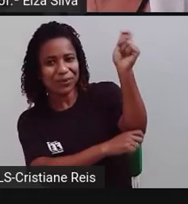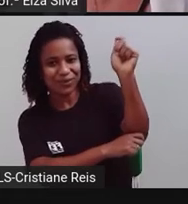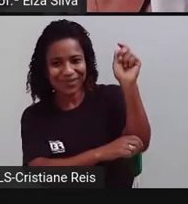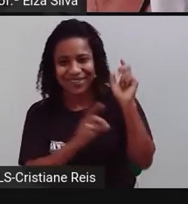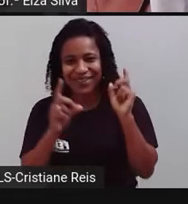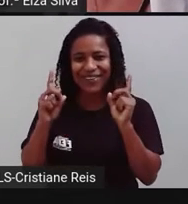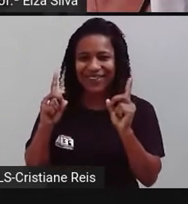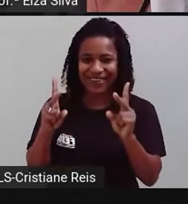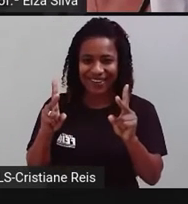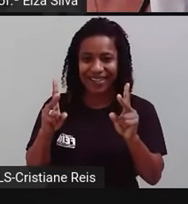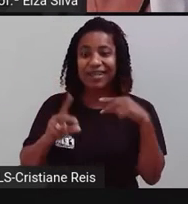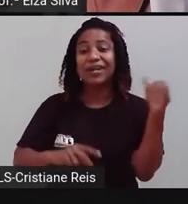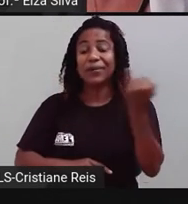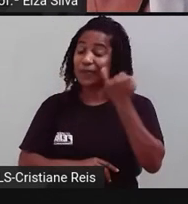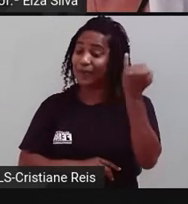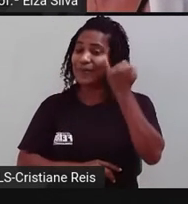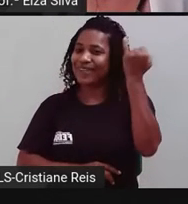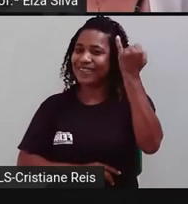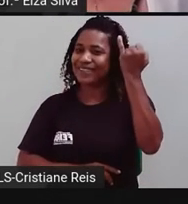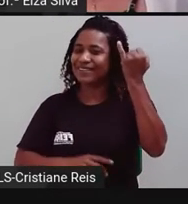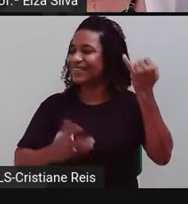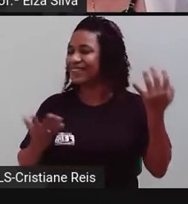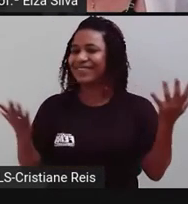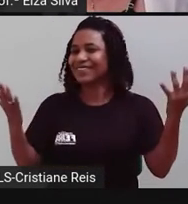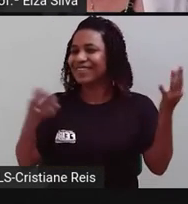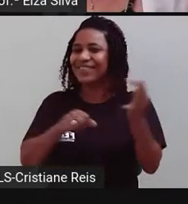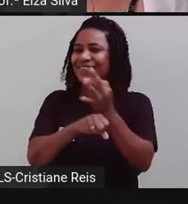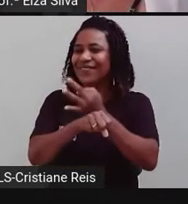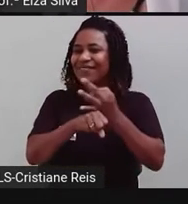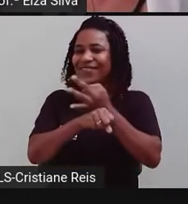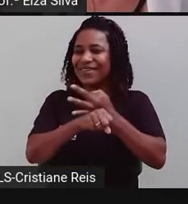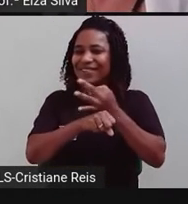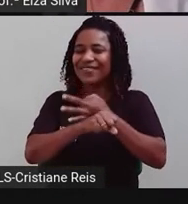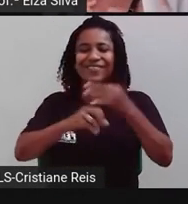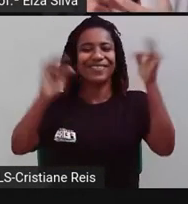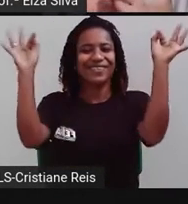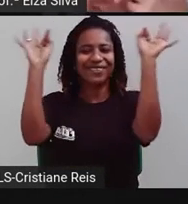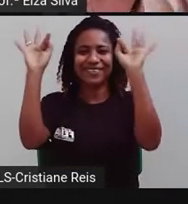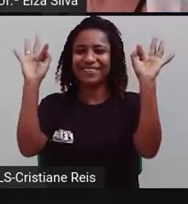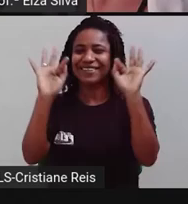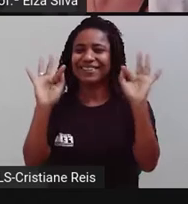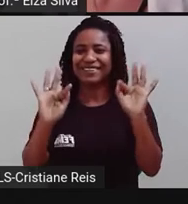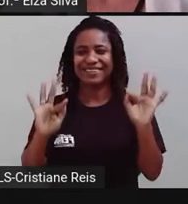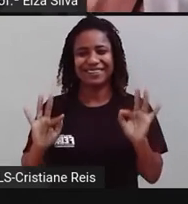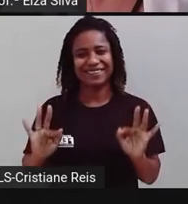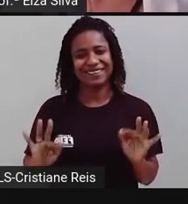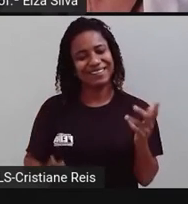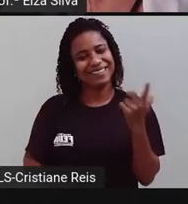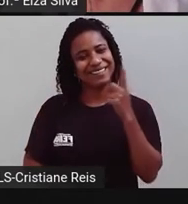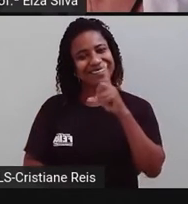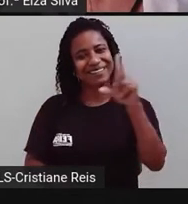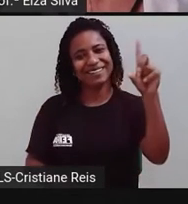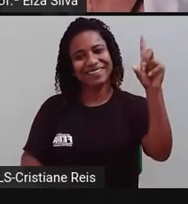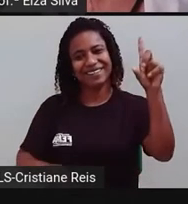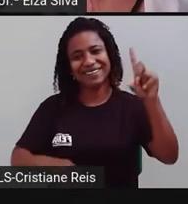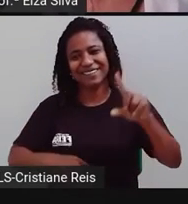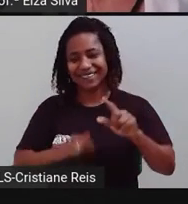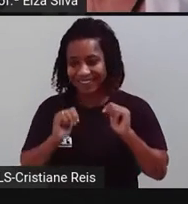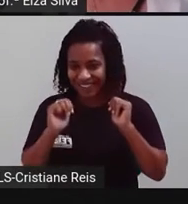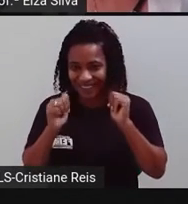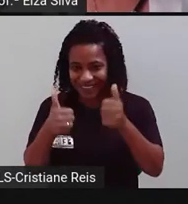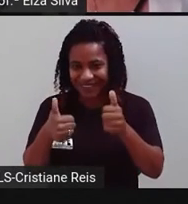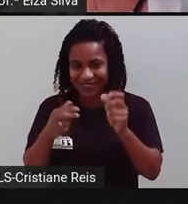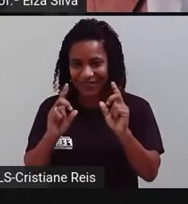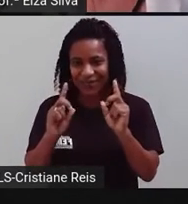O importante é que você tenha um happy holiday. Que você tenha umas férias felizes. Ok,